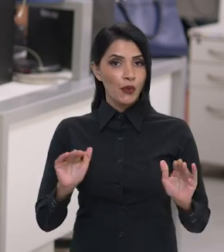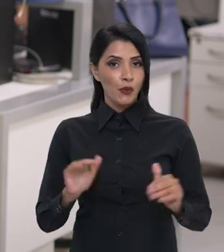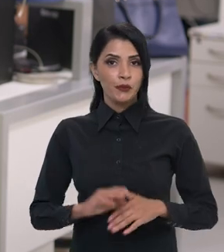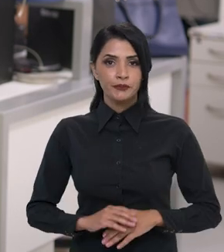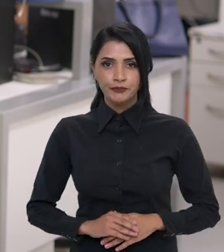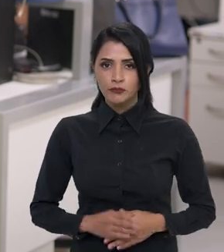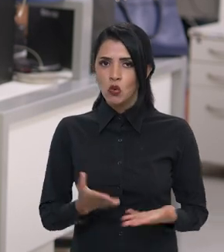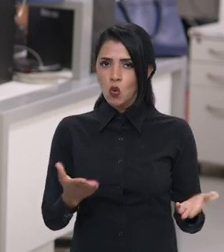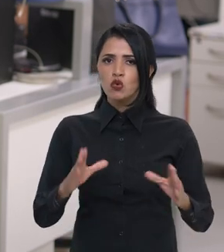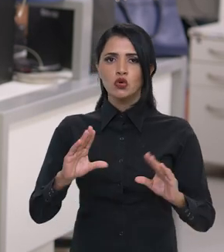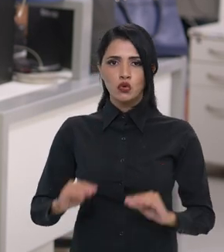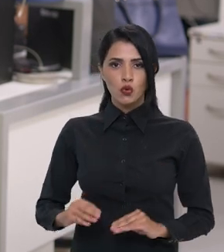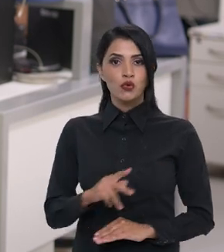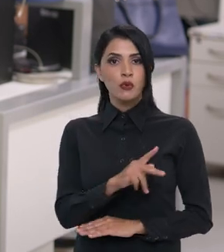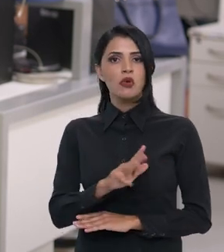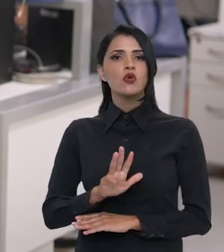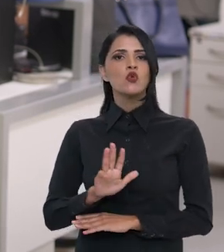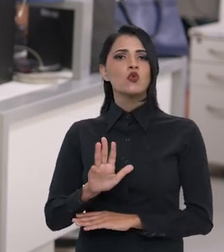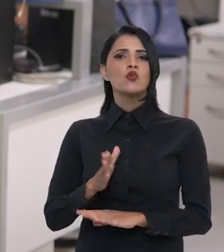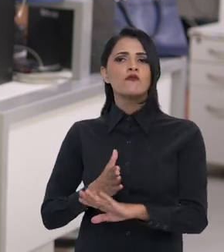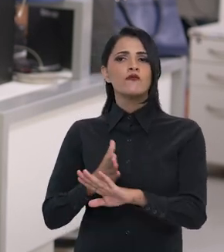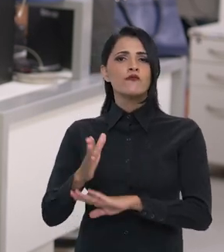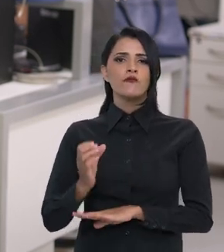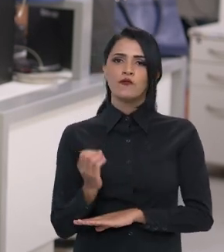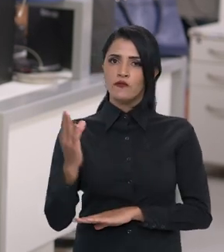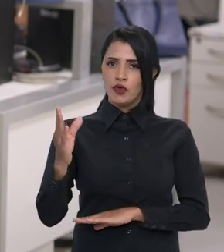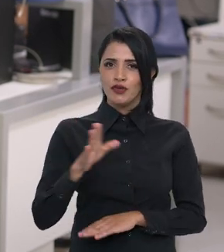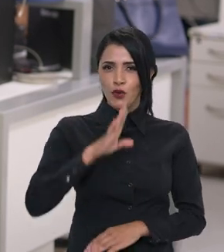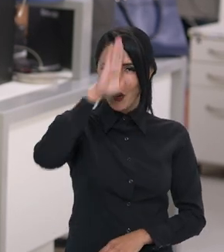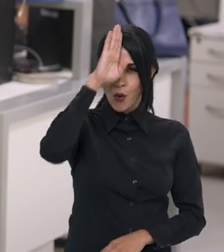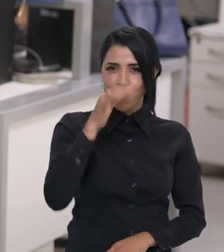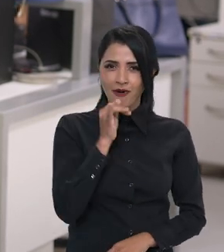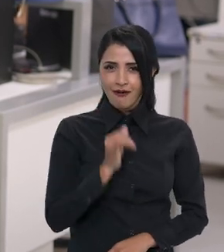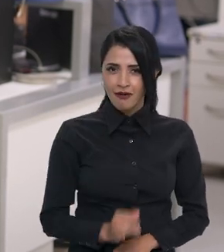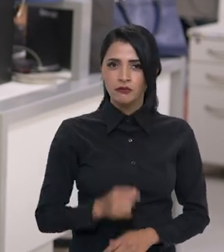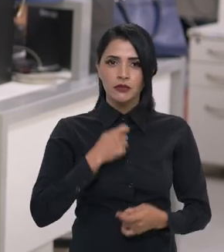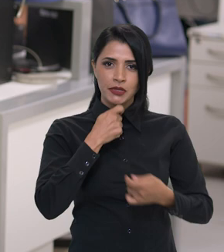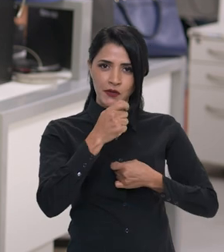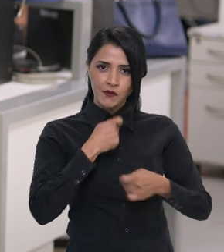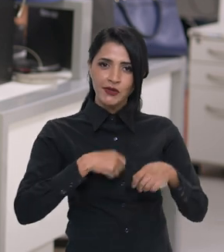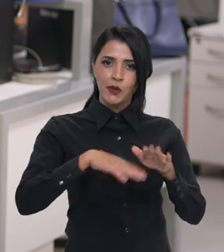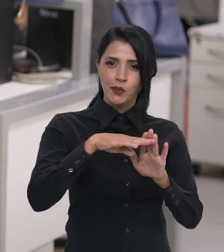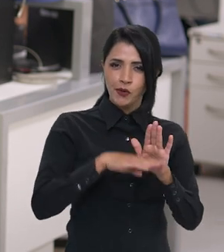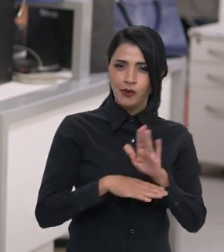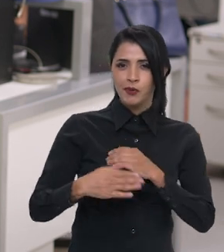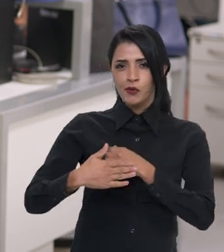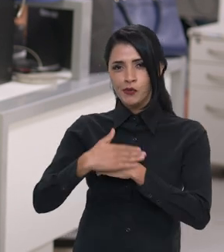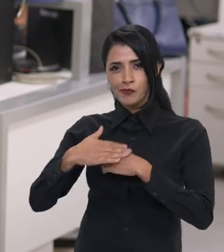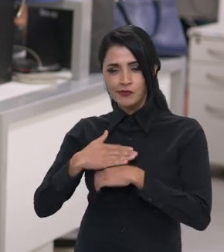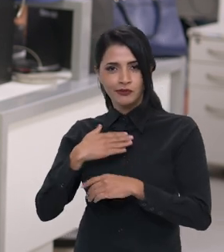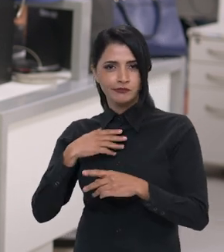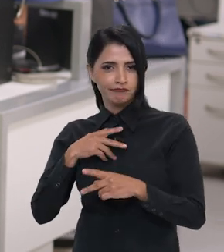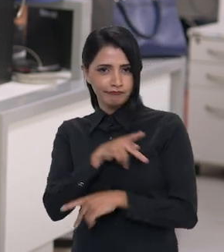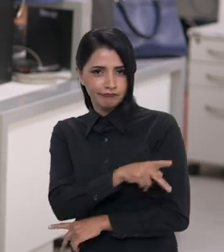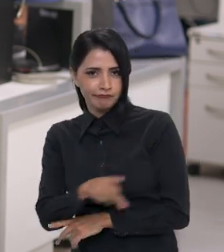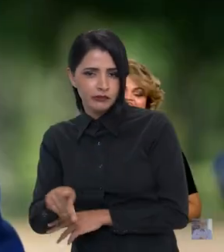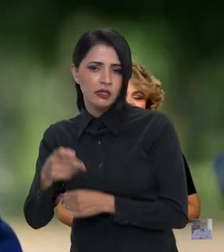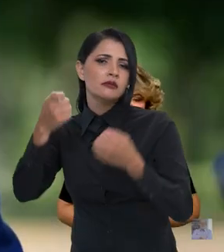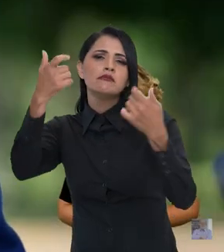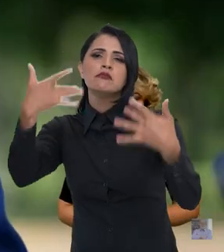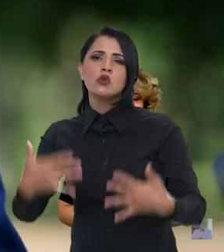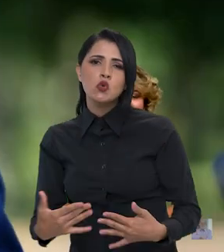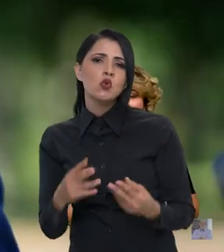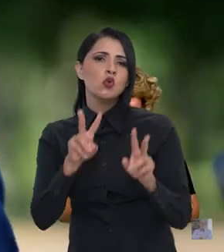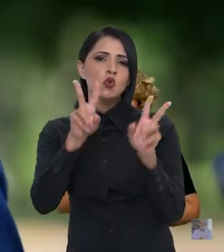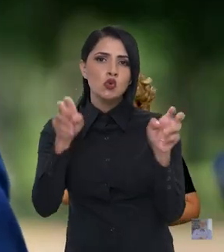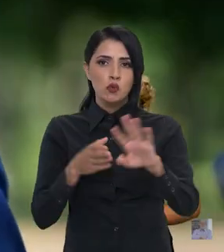Olá! Hoje à noite o presidente Lula embarca para Roma, na Itália. Em entrevista ao programa Conversa com o Presidente, ele